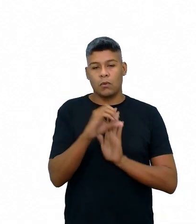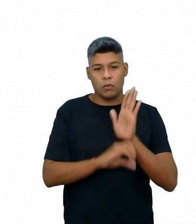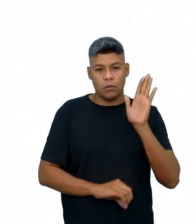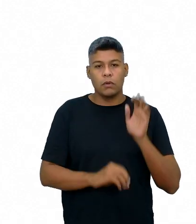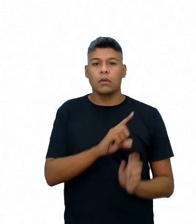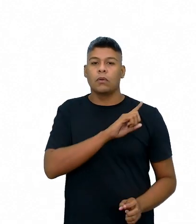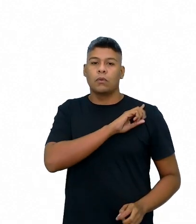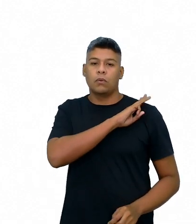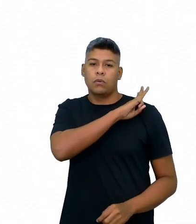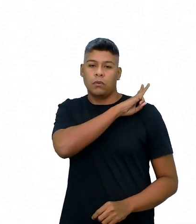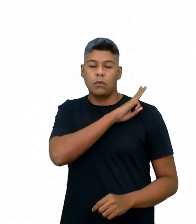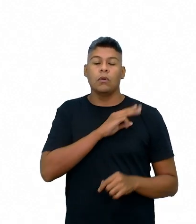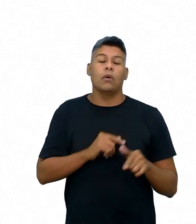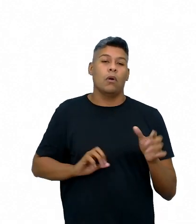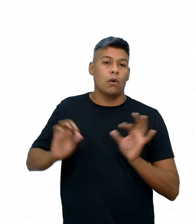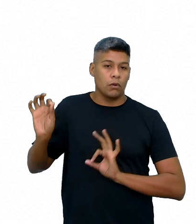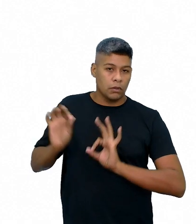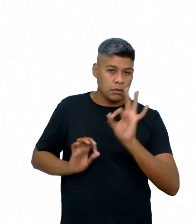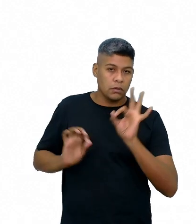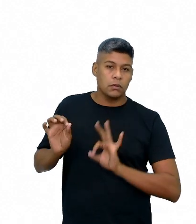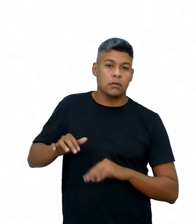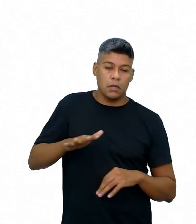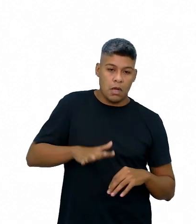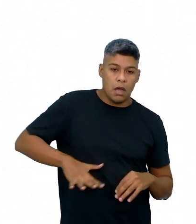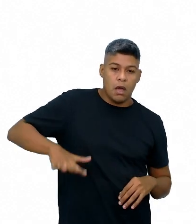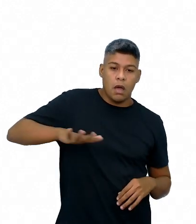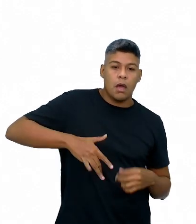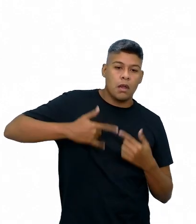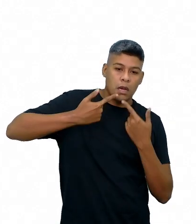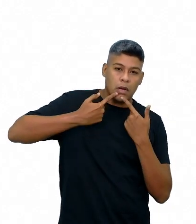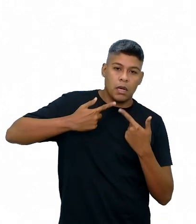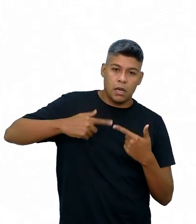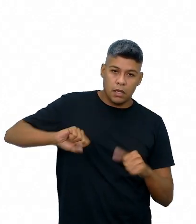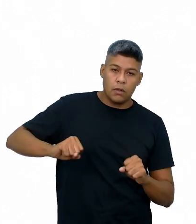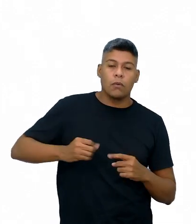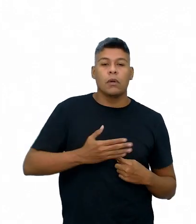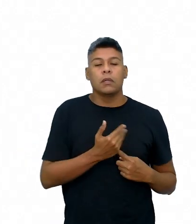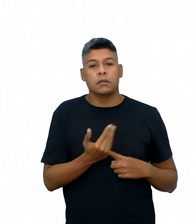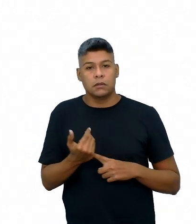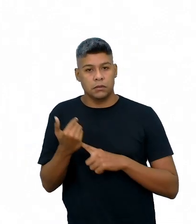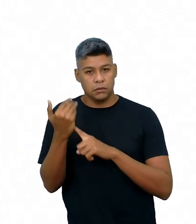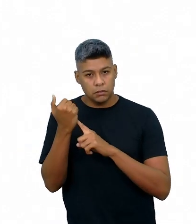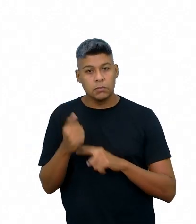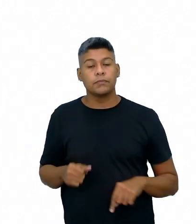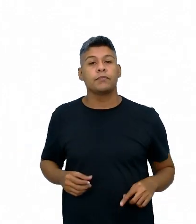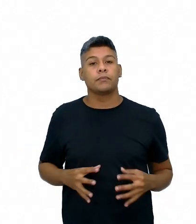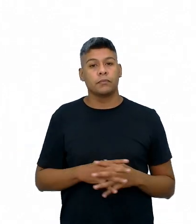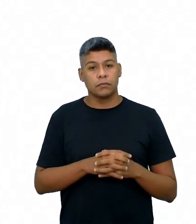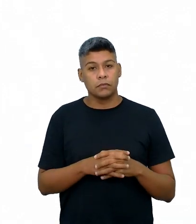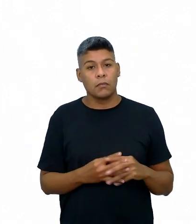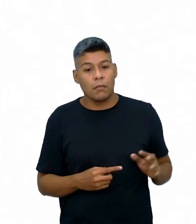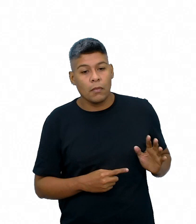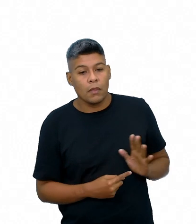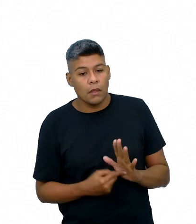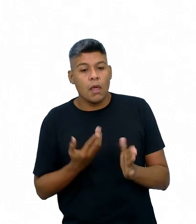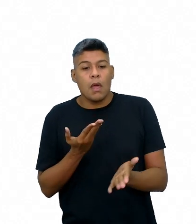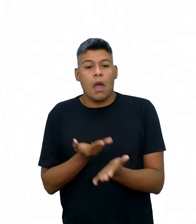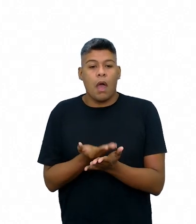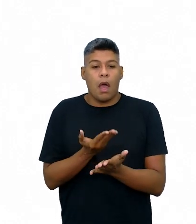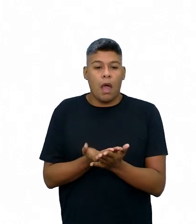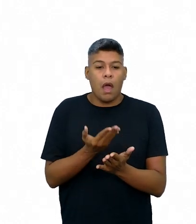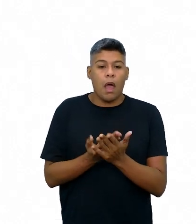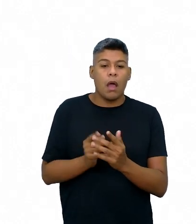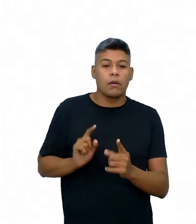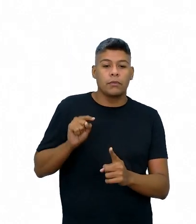médio, no organizador curricular da área de linguagens e suas tecnologias, apresentar o quadro de aulas e os